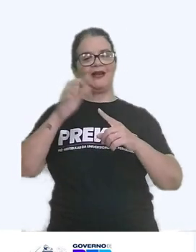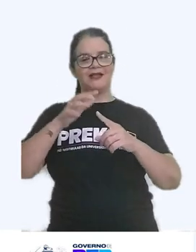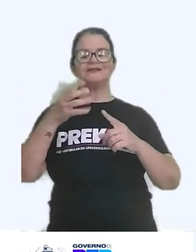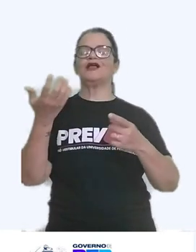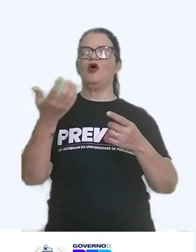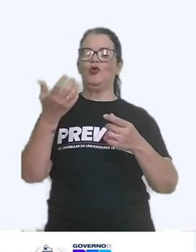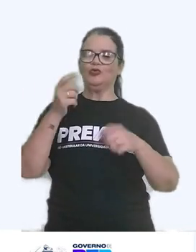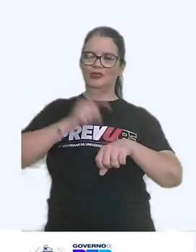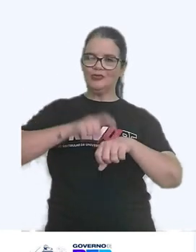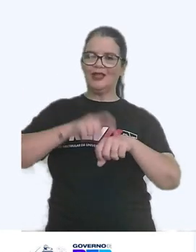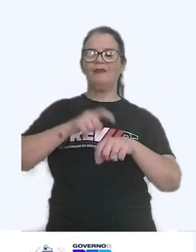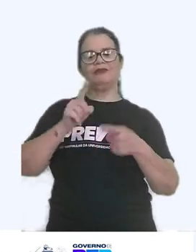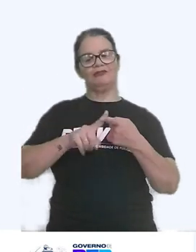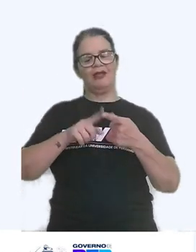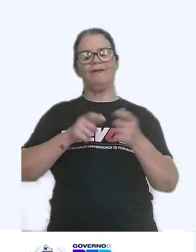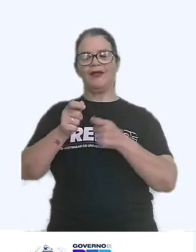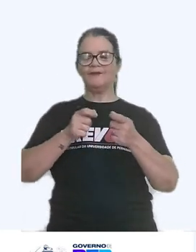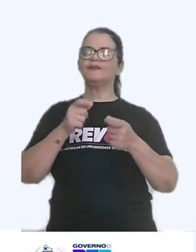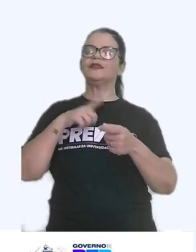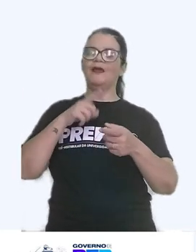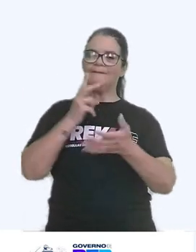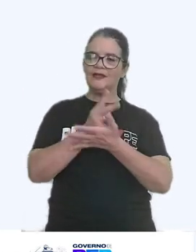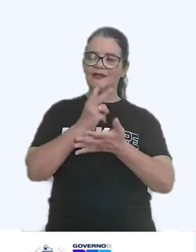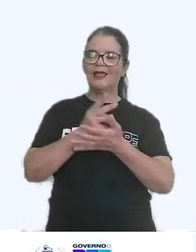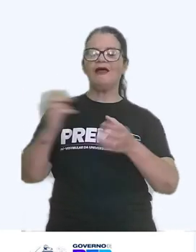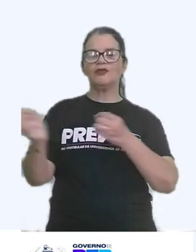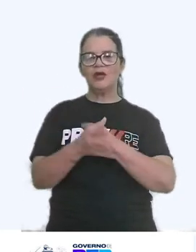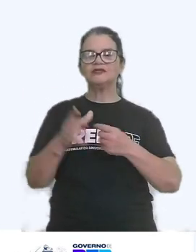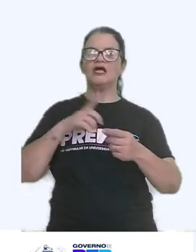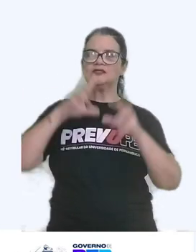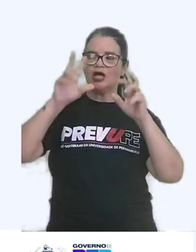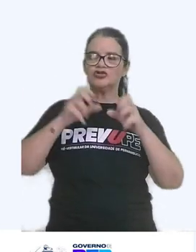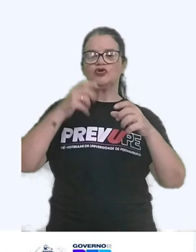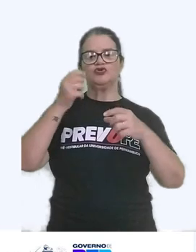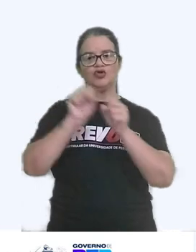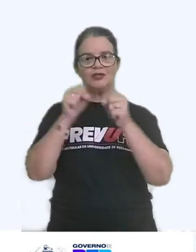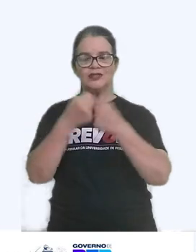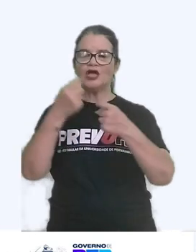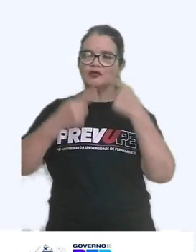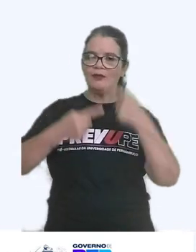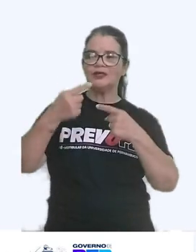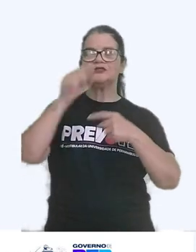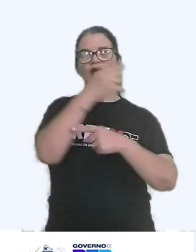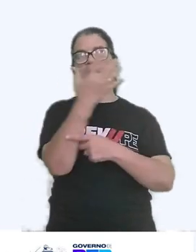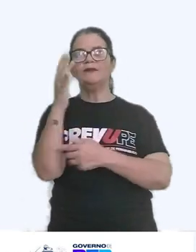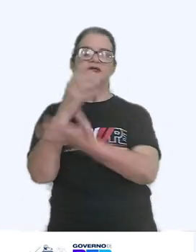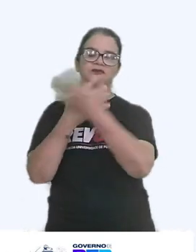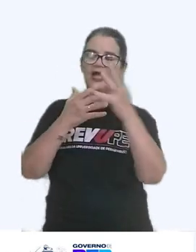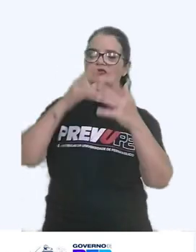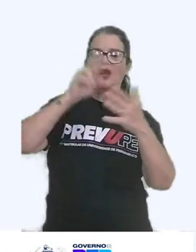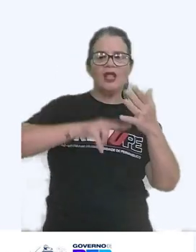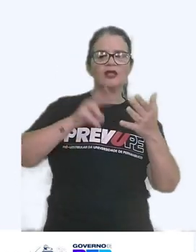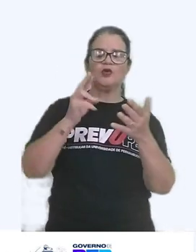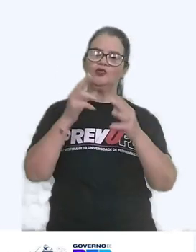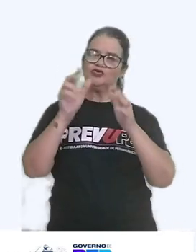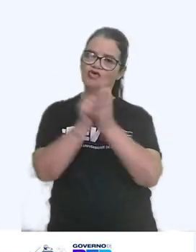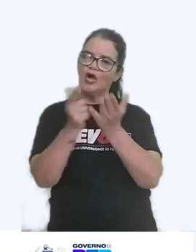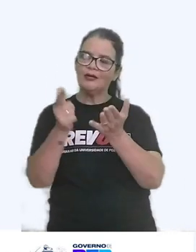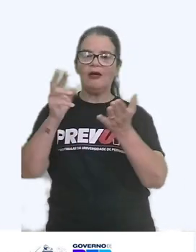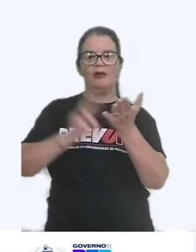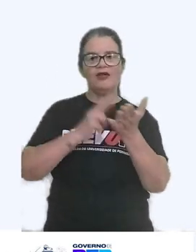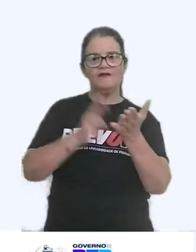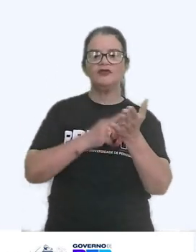Mantenha-se atualizado sobre questões sociais, políticas, ambientais, educacionais, lendo jornais e revistas. É uma prática